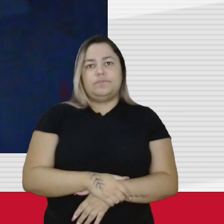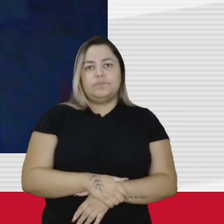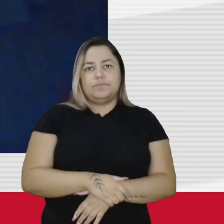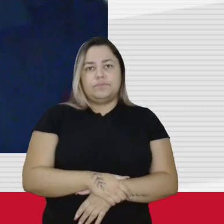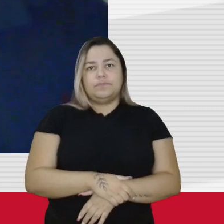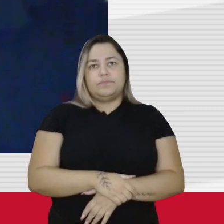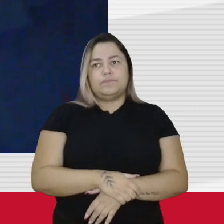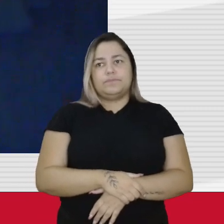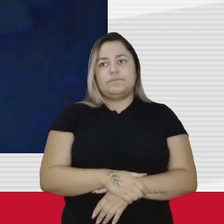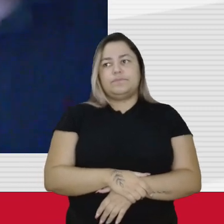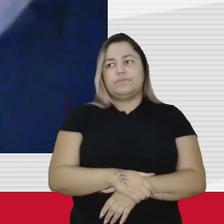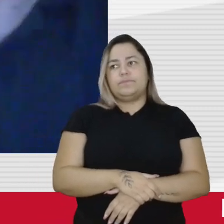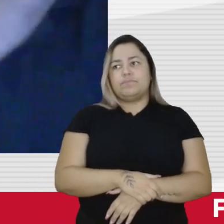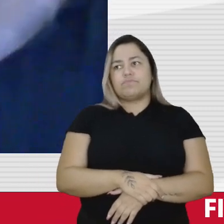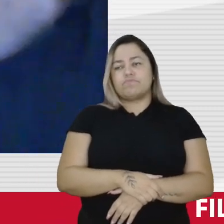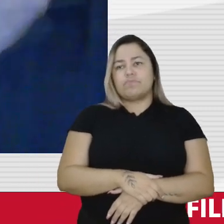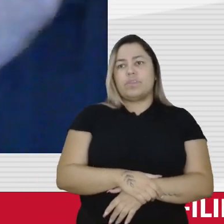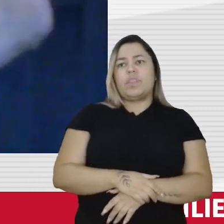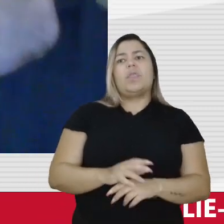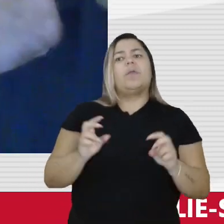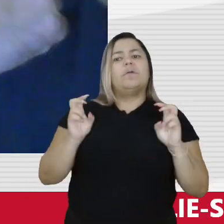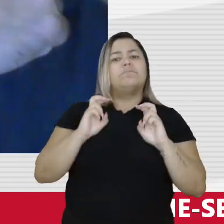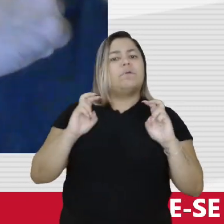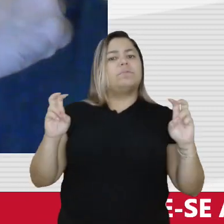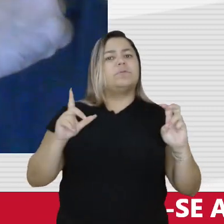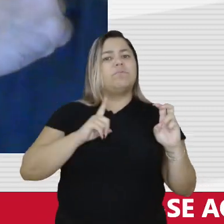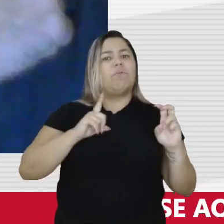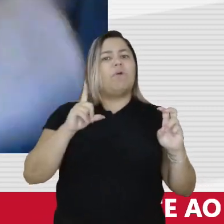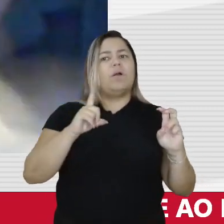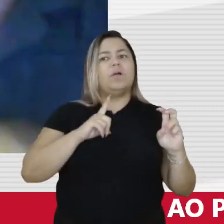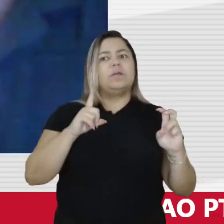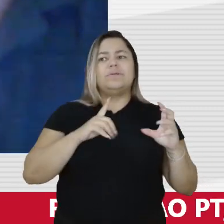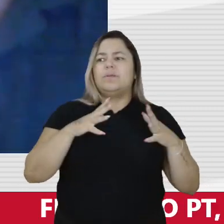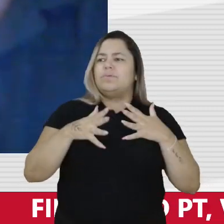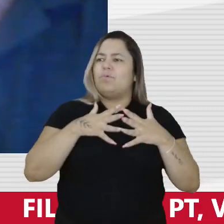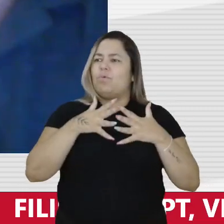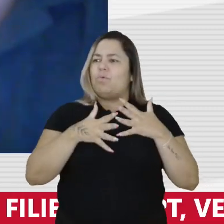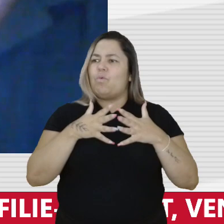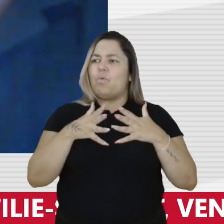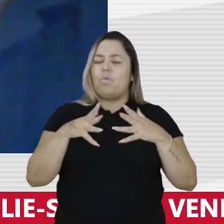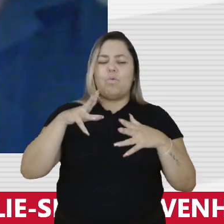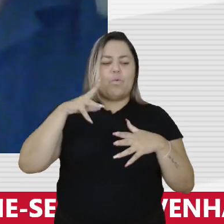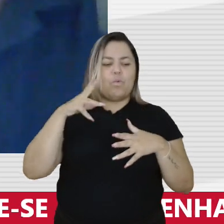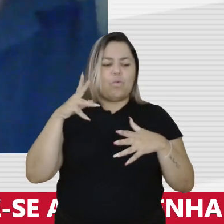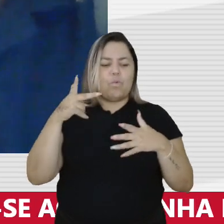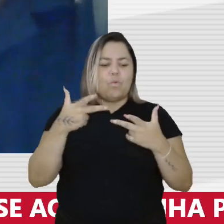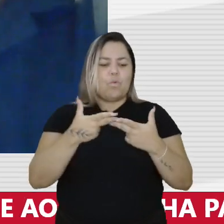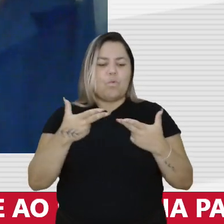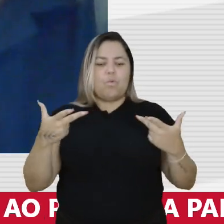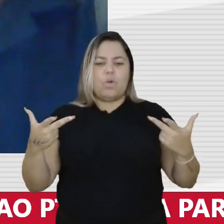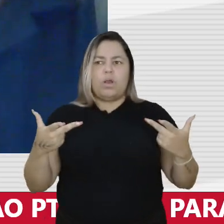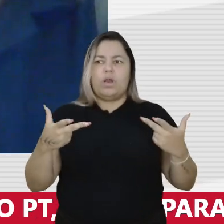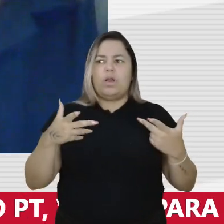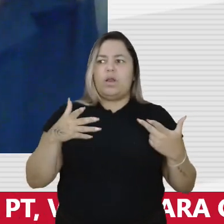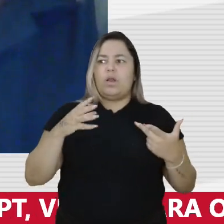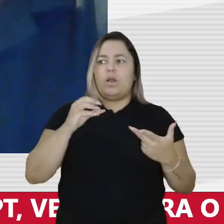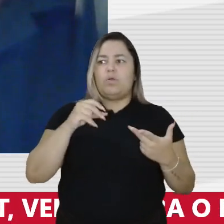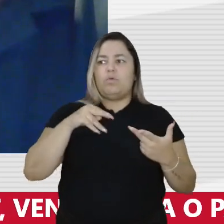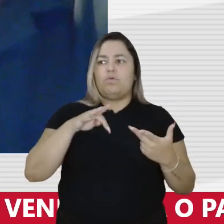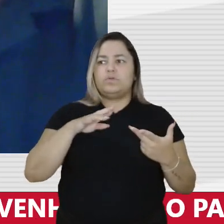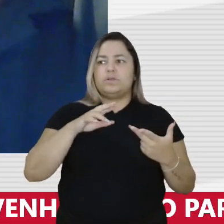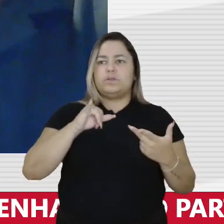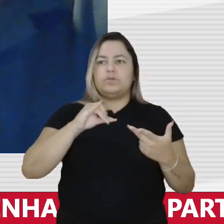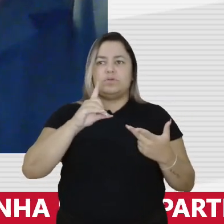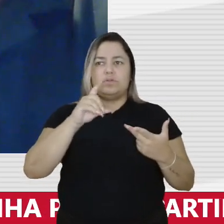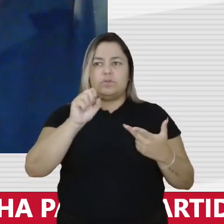E quando agora existem vozes que assim, você vê que elas estão meio, algumas vozes estão meio constrangidas com os fatos